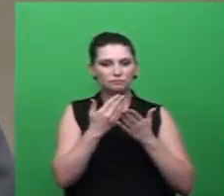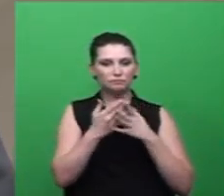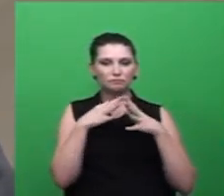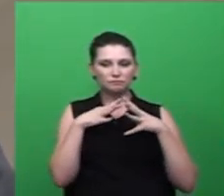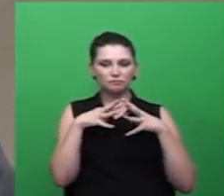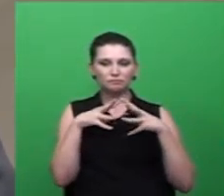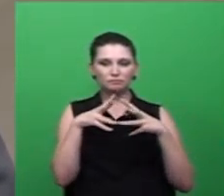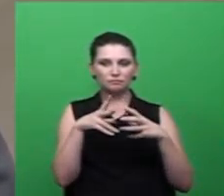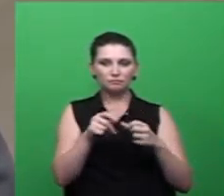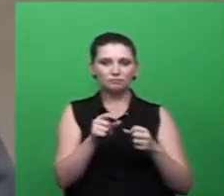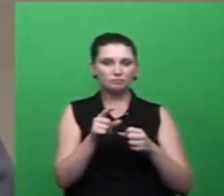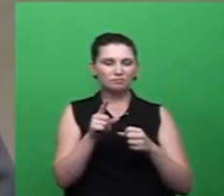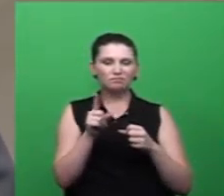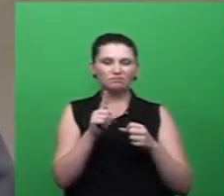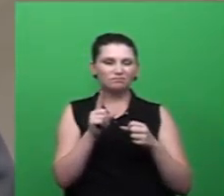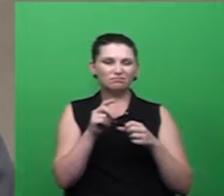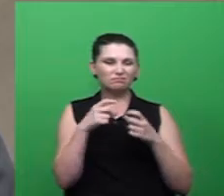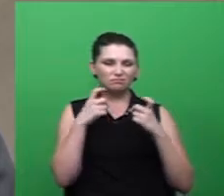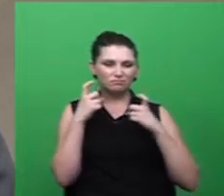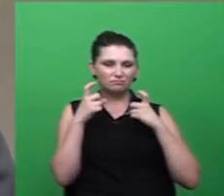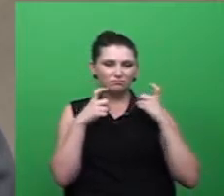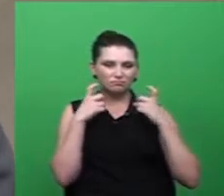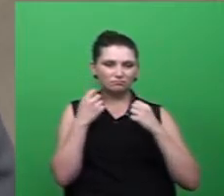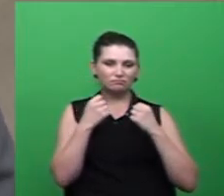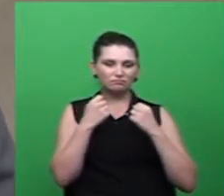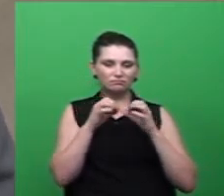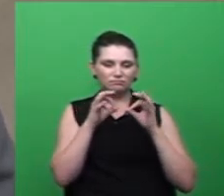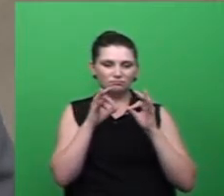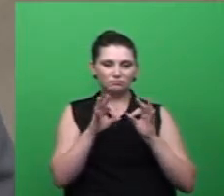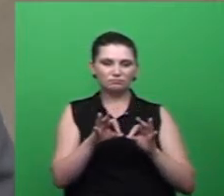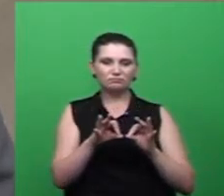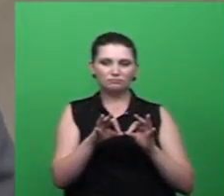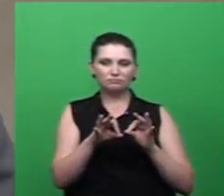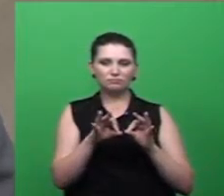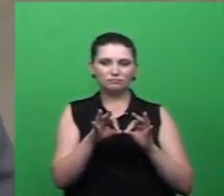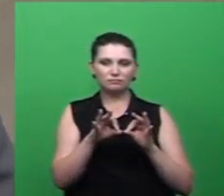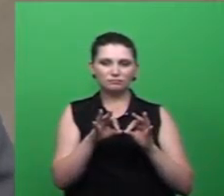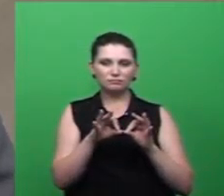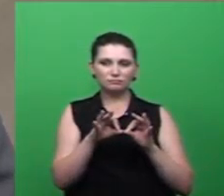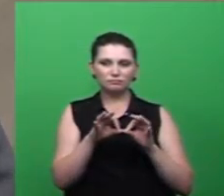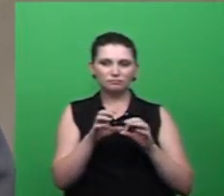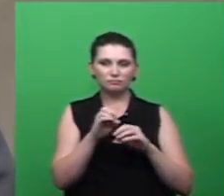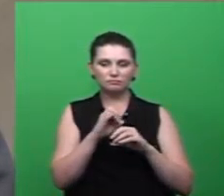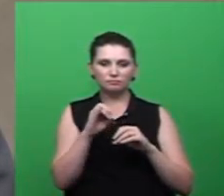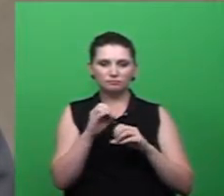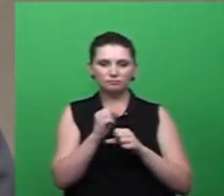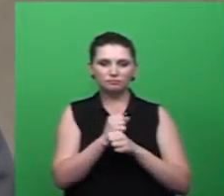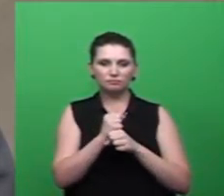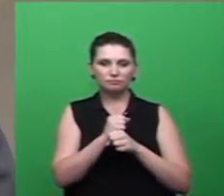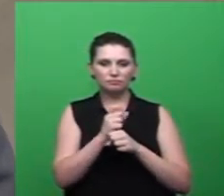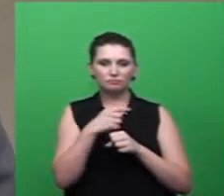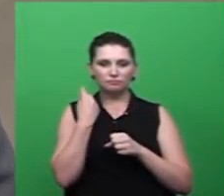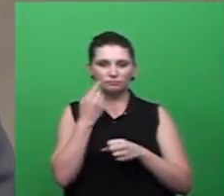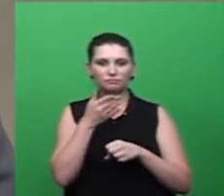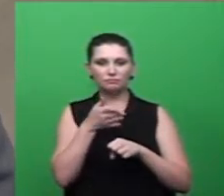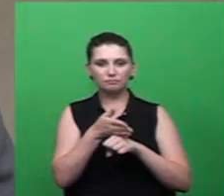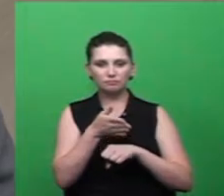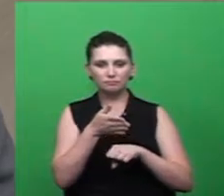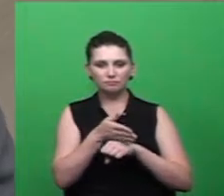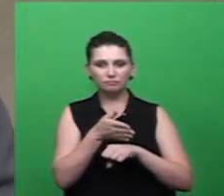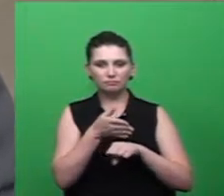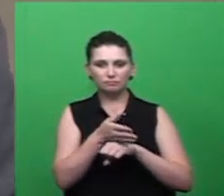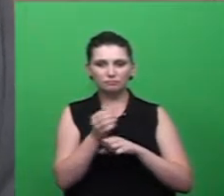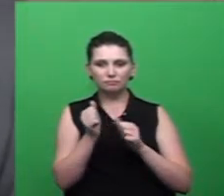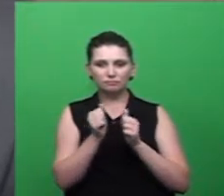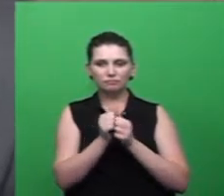gere boburio nem alarde desnecessário. E a gente, esse ano, gente fez uma parceria de muito sucesso com